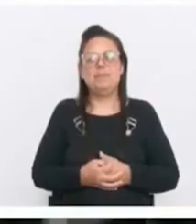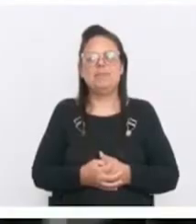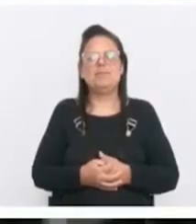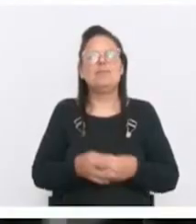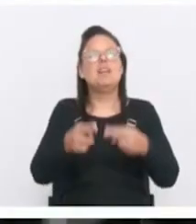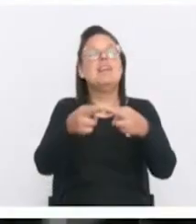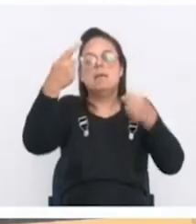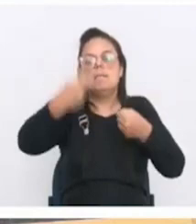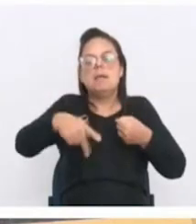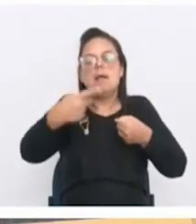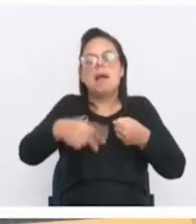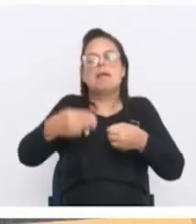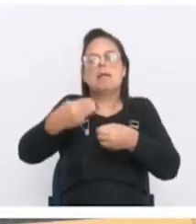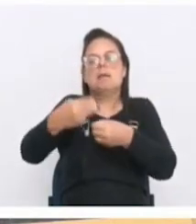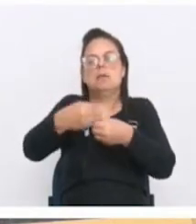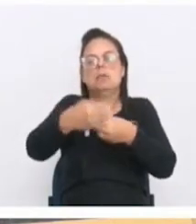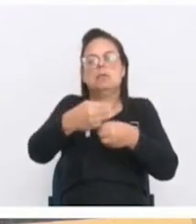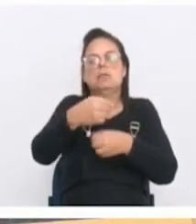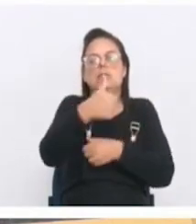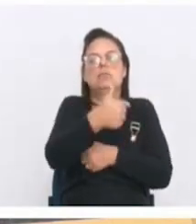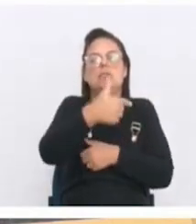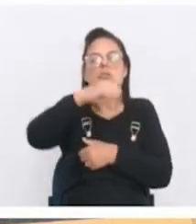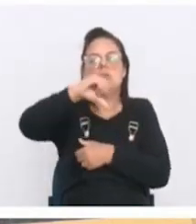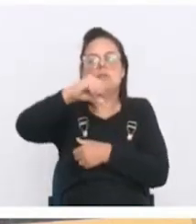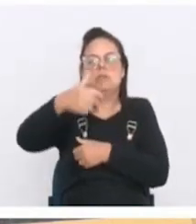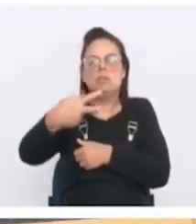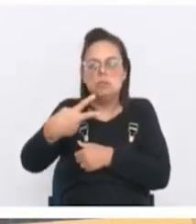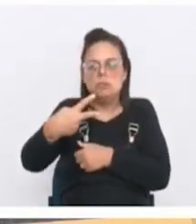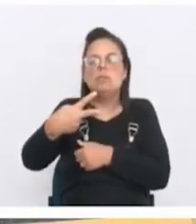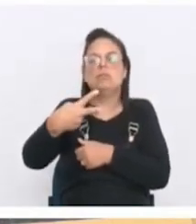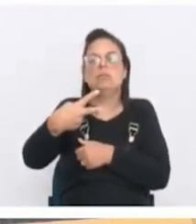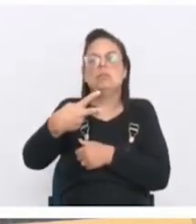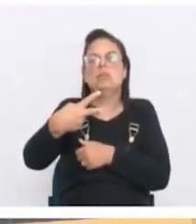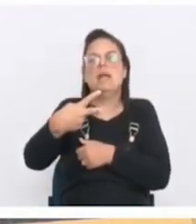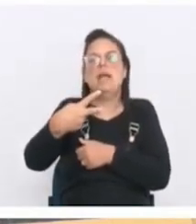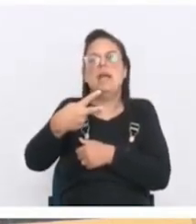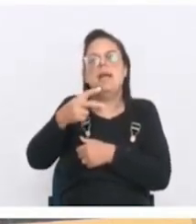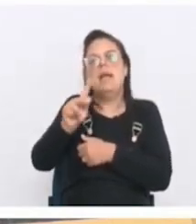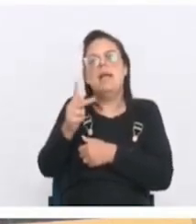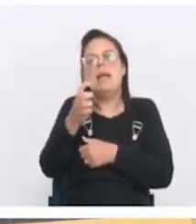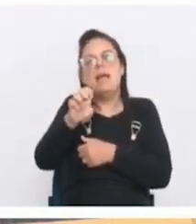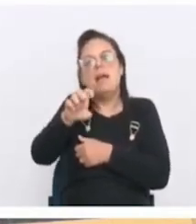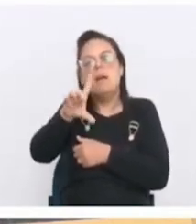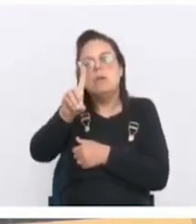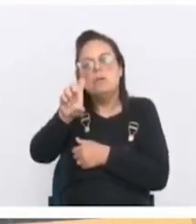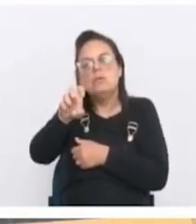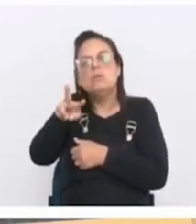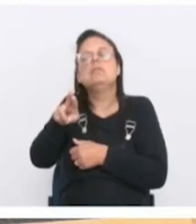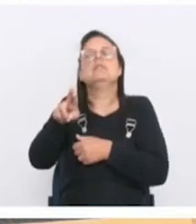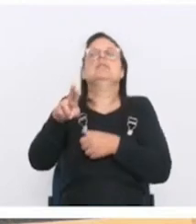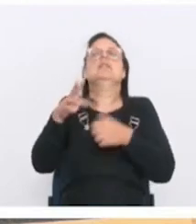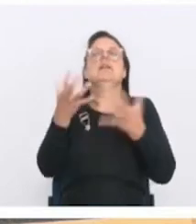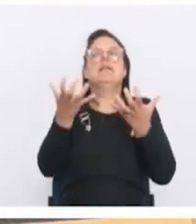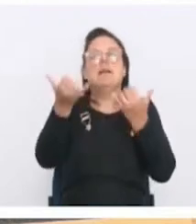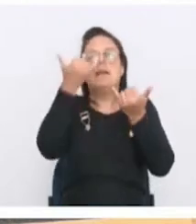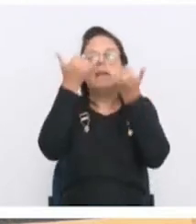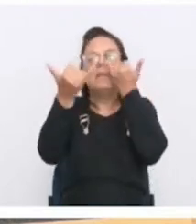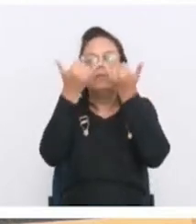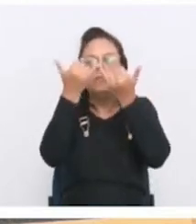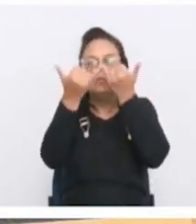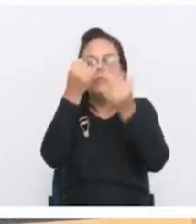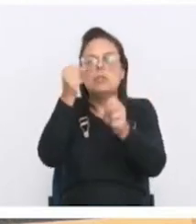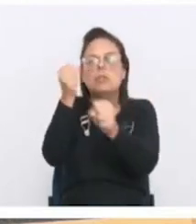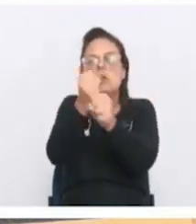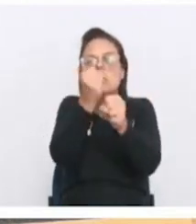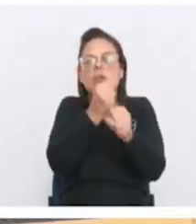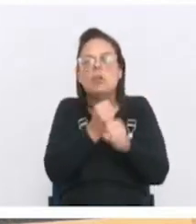Requerimentos Número 292, do vereador Hélder Pereira, requer informações ao Executivo sobre a construção